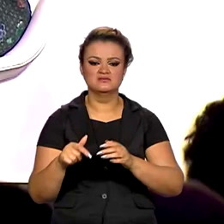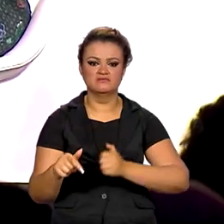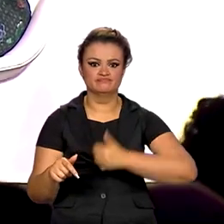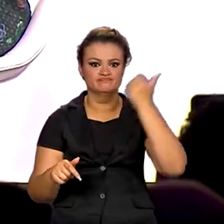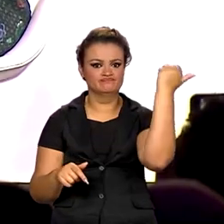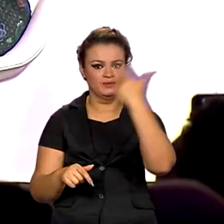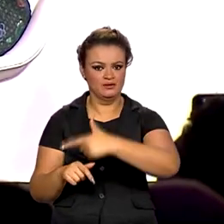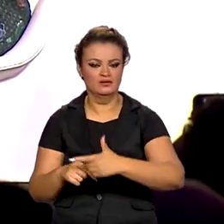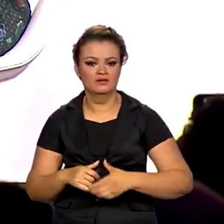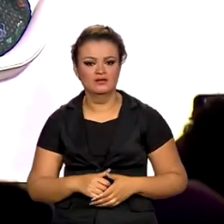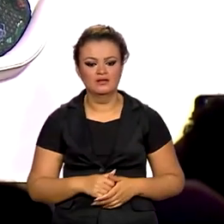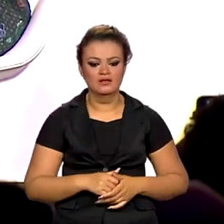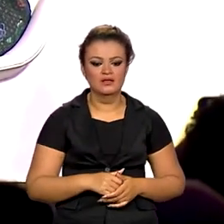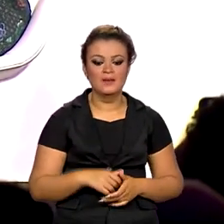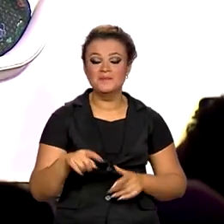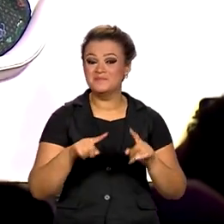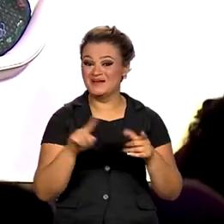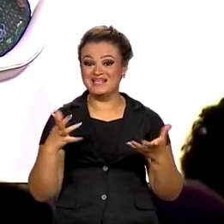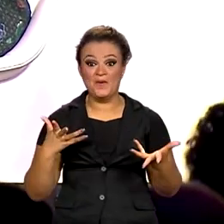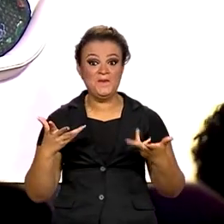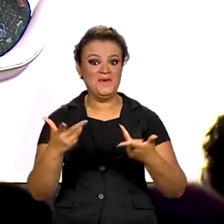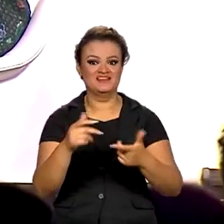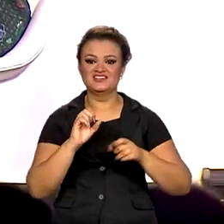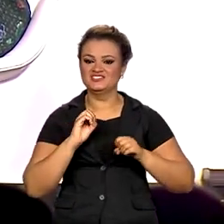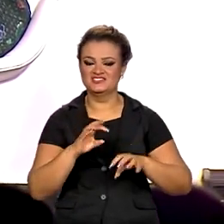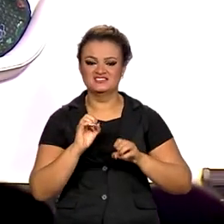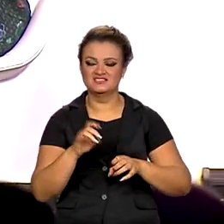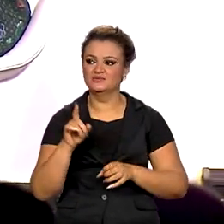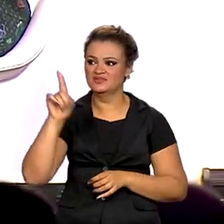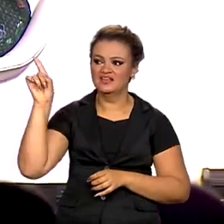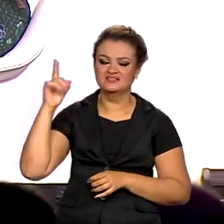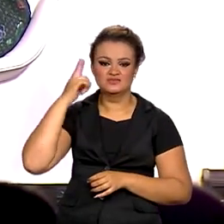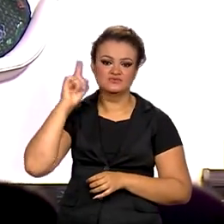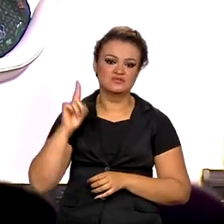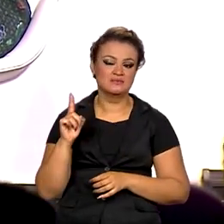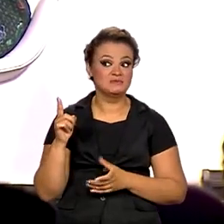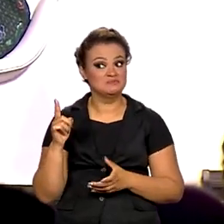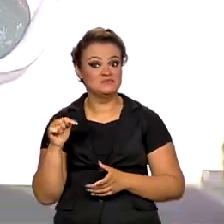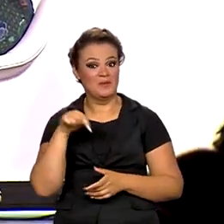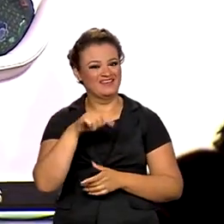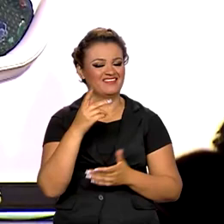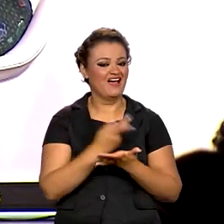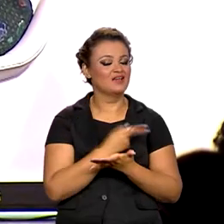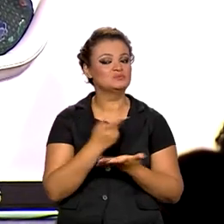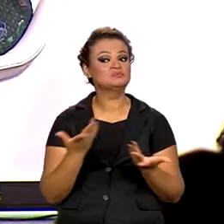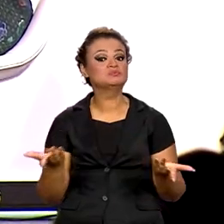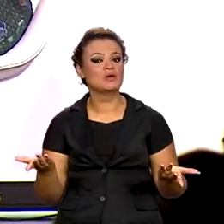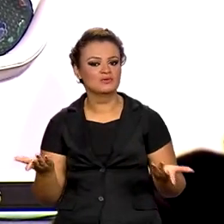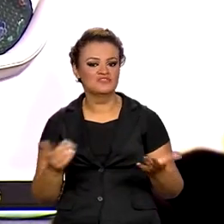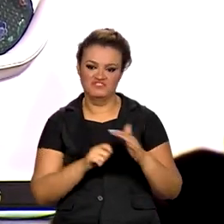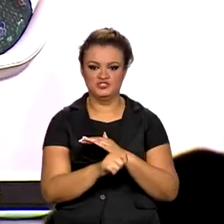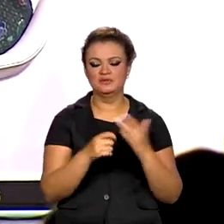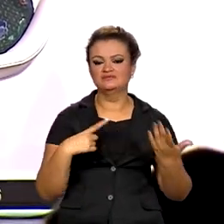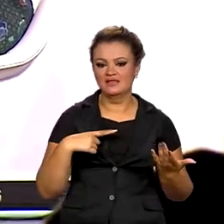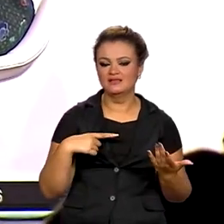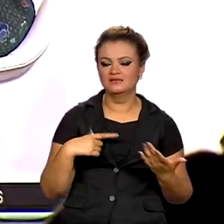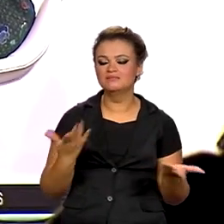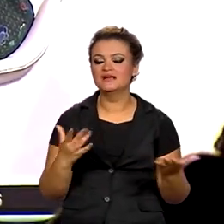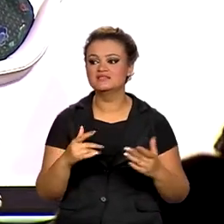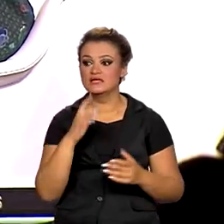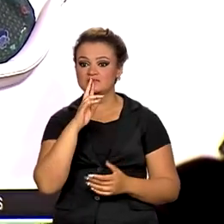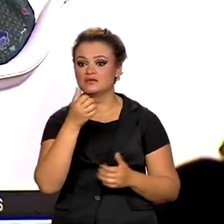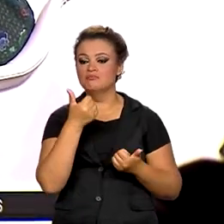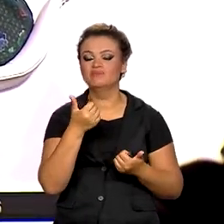educação. E não temos a qualidade de ensino desses países. Então, alguma coisa há de muito errado. É hora de focalizar, é hora da União